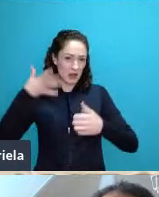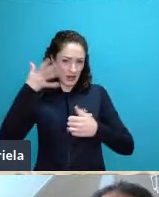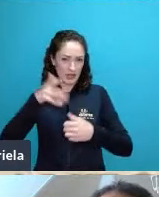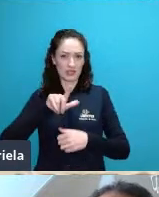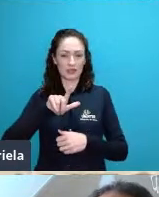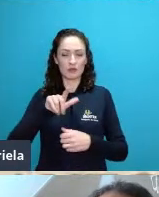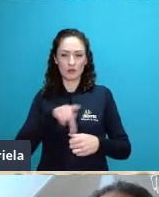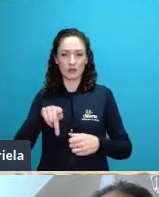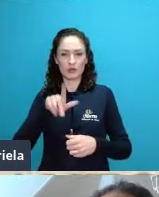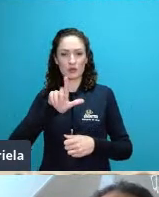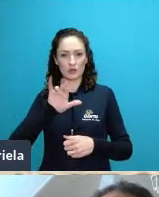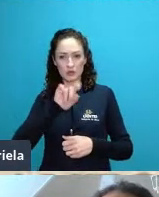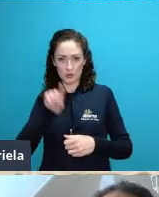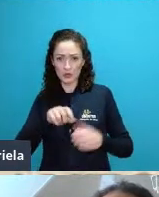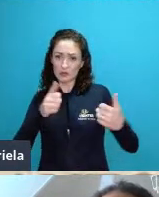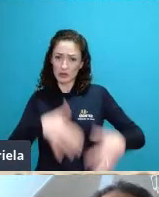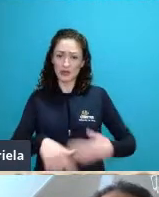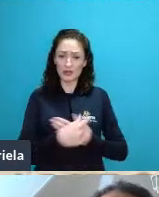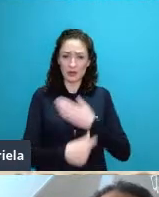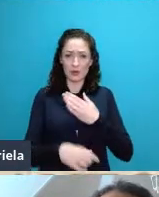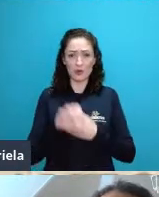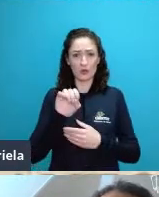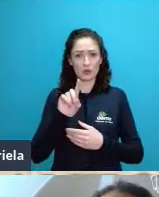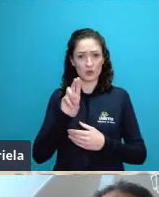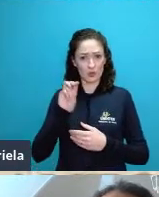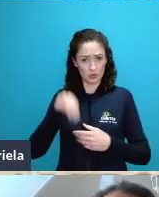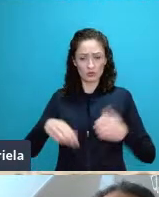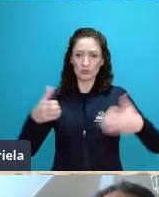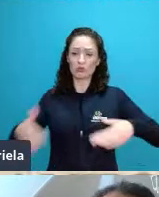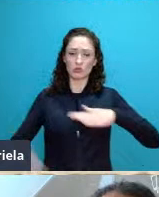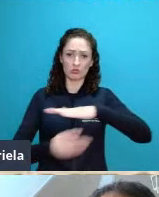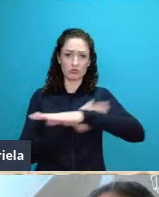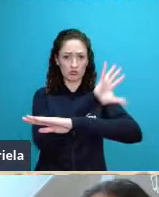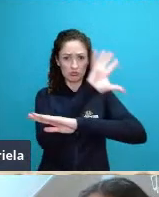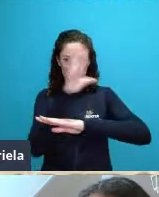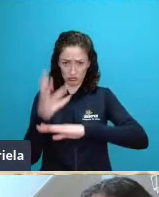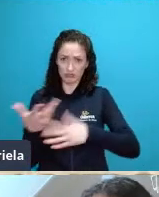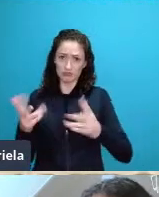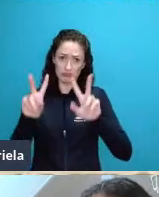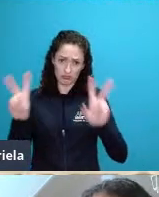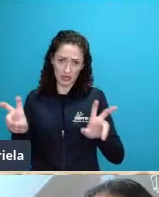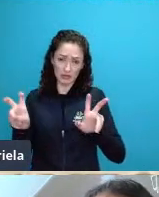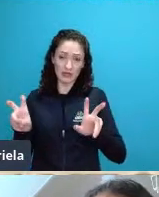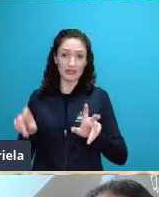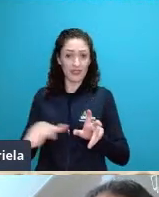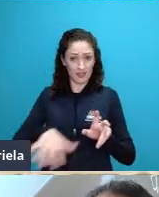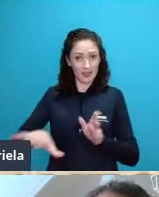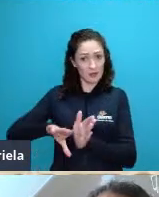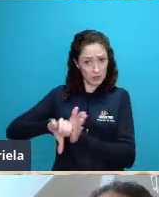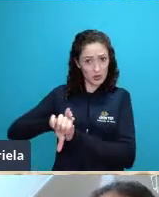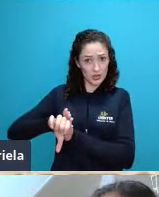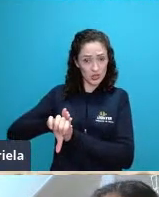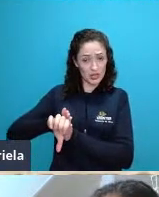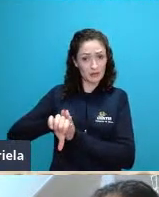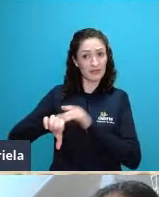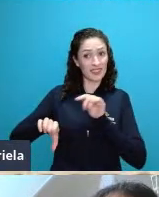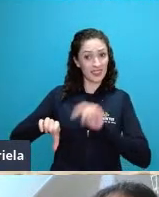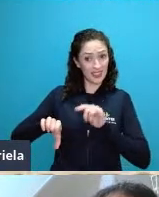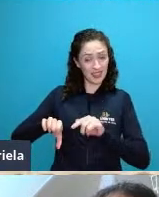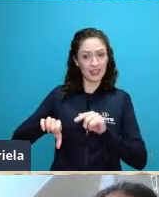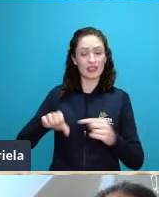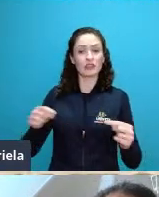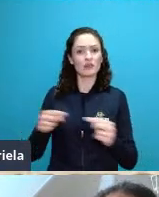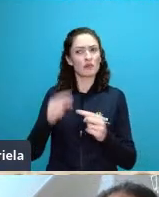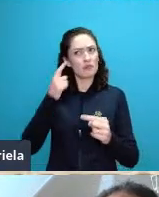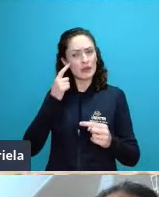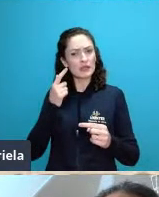sobre ecossistema então veja que a própria abordagem do ecossistema na biologia é posterior à teoria geral dos